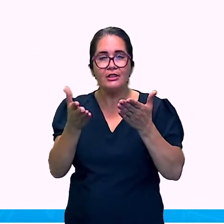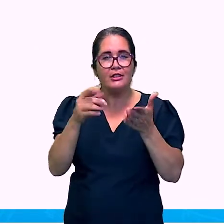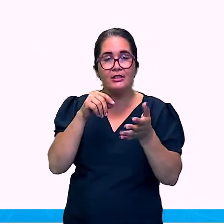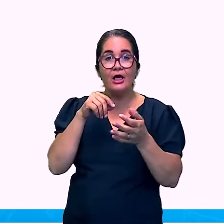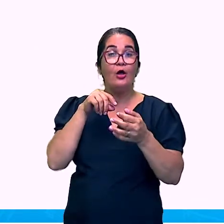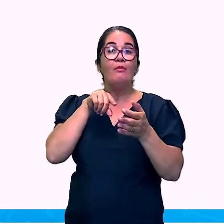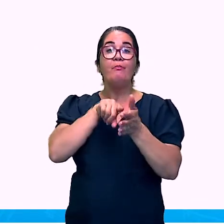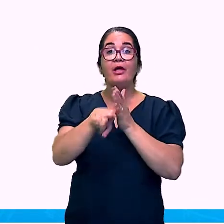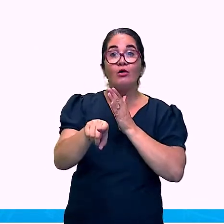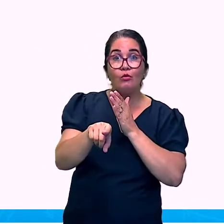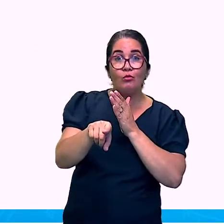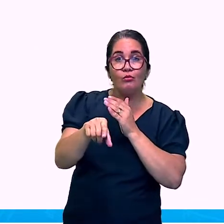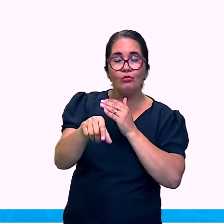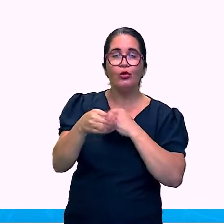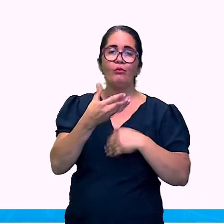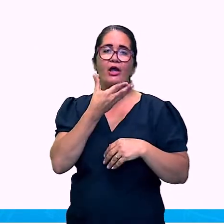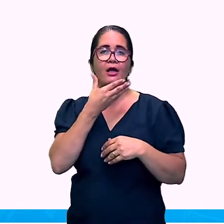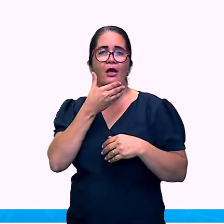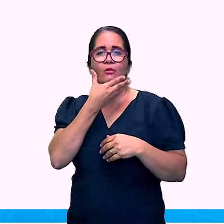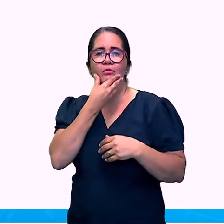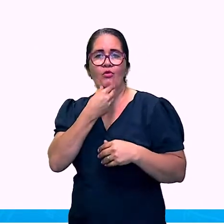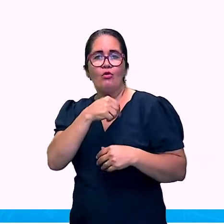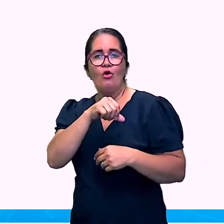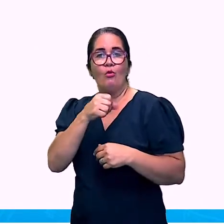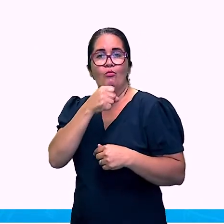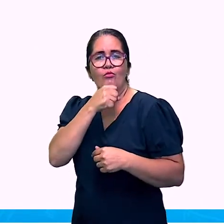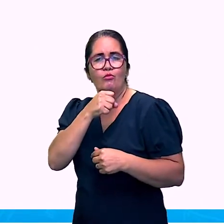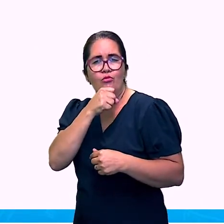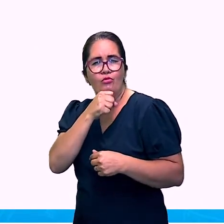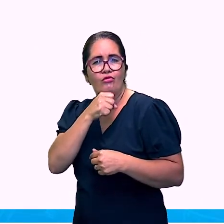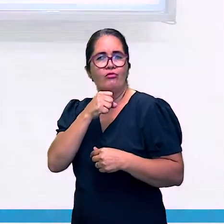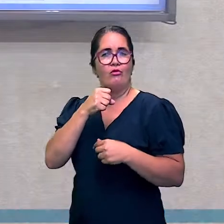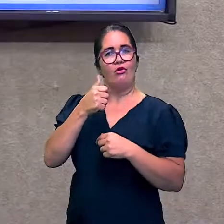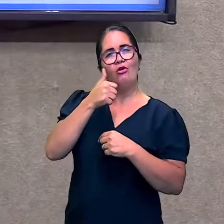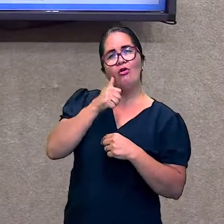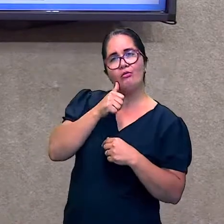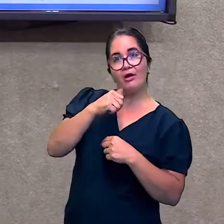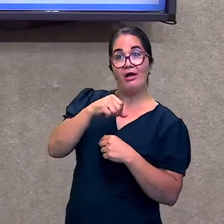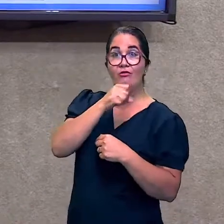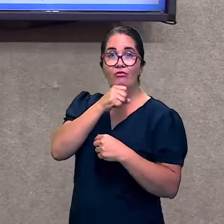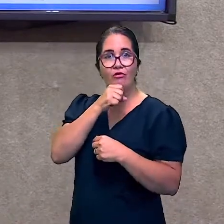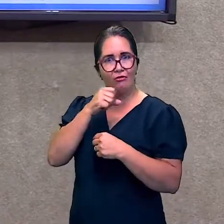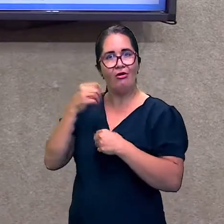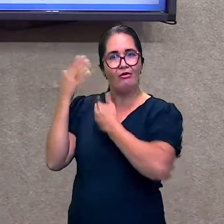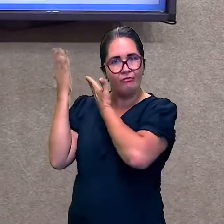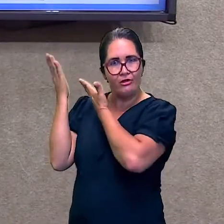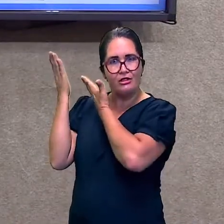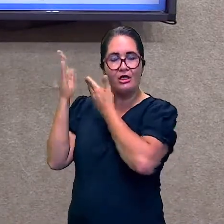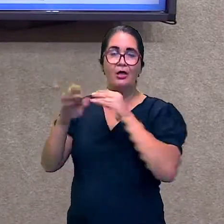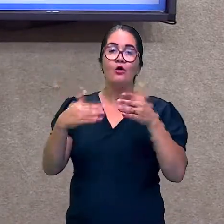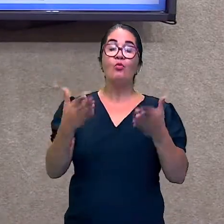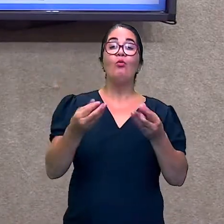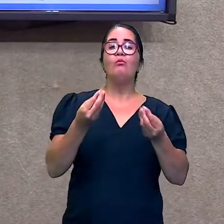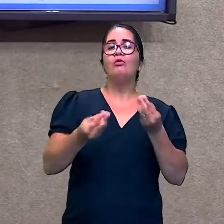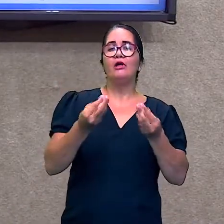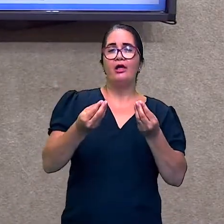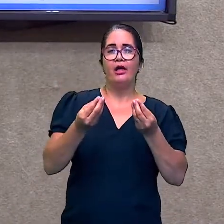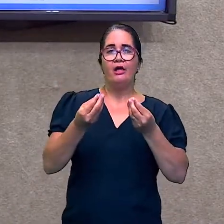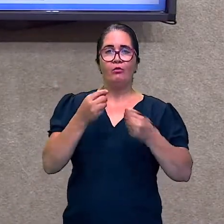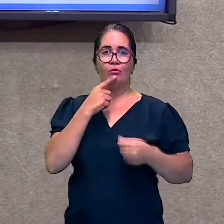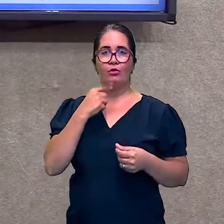E quando ele. Interage. o corpo. Ele aquece. Fazendo com que.